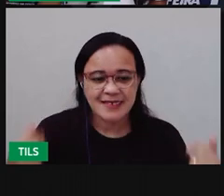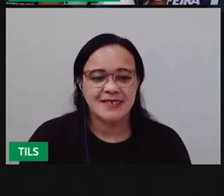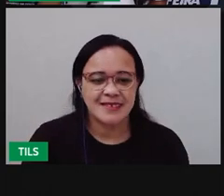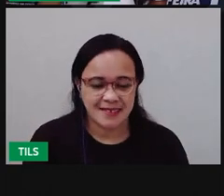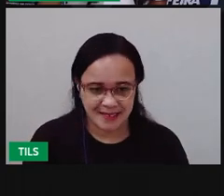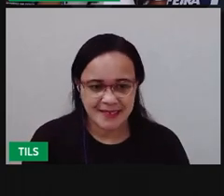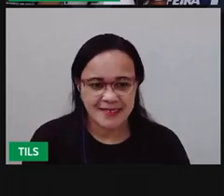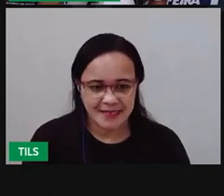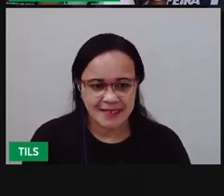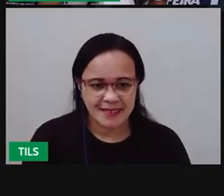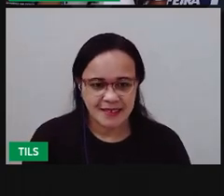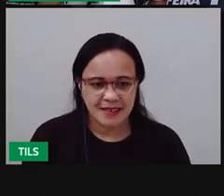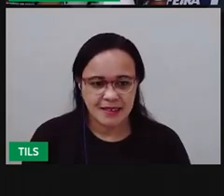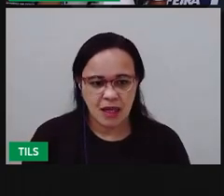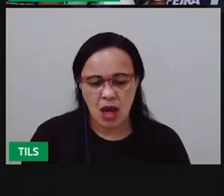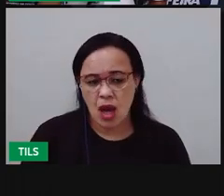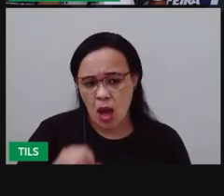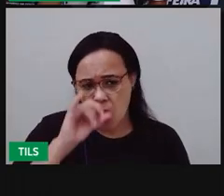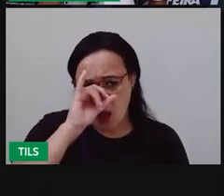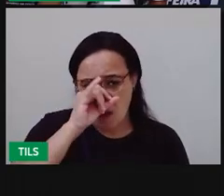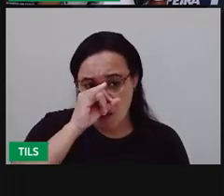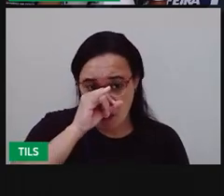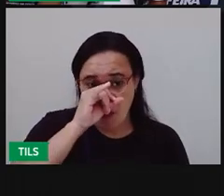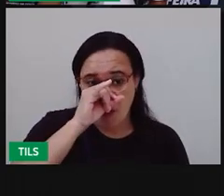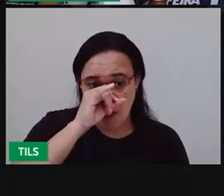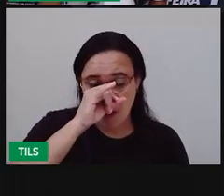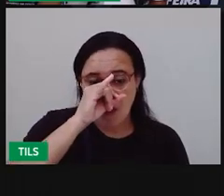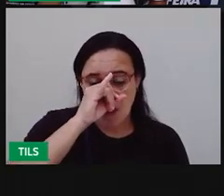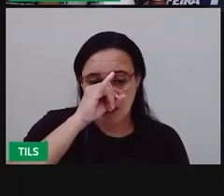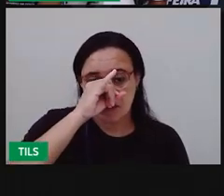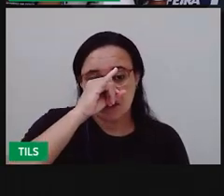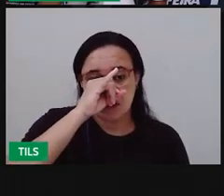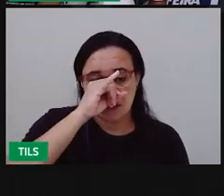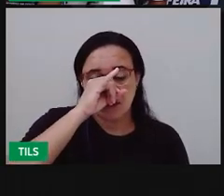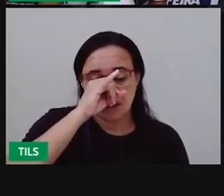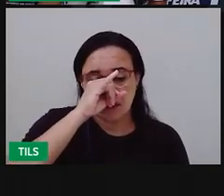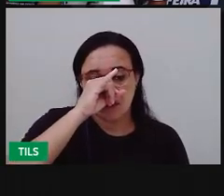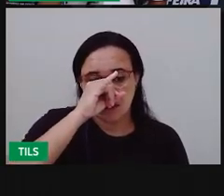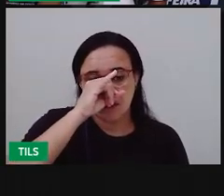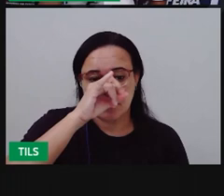Um porco. Porco.